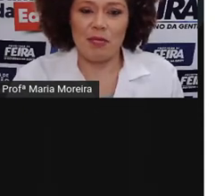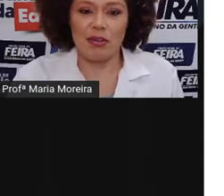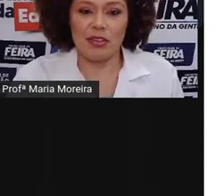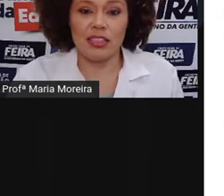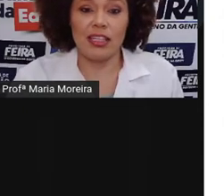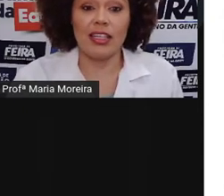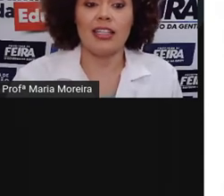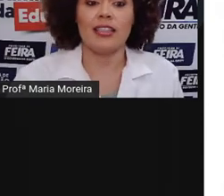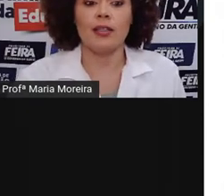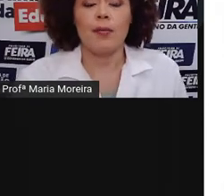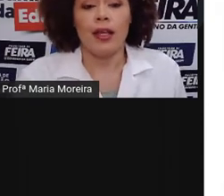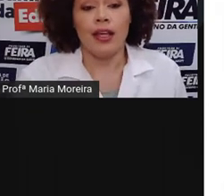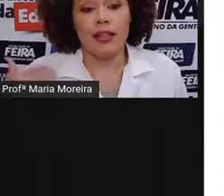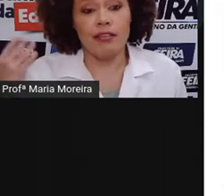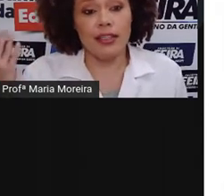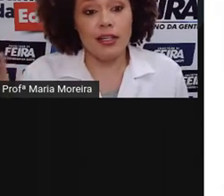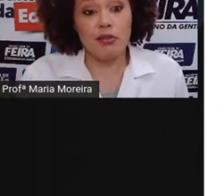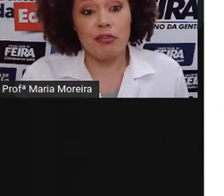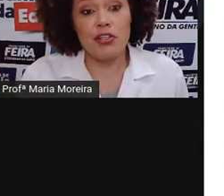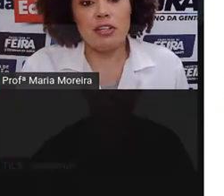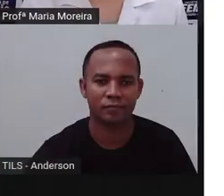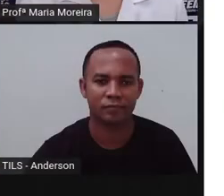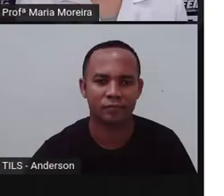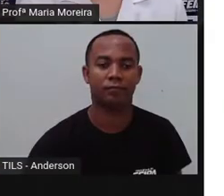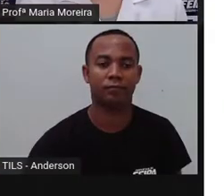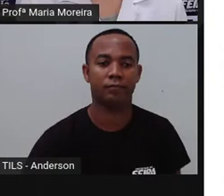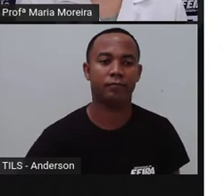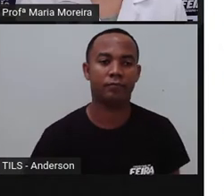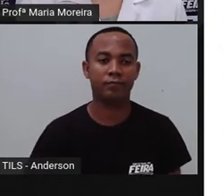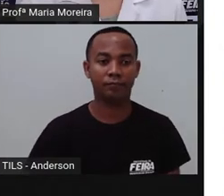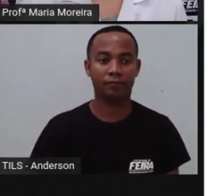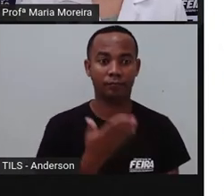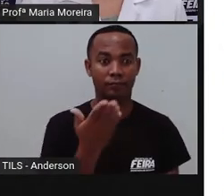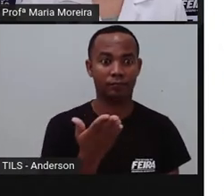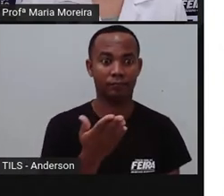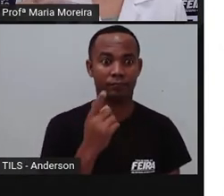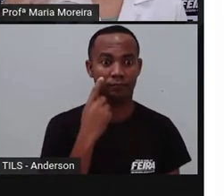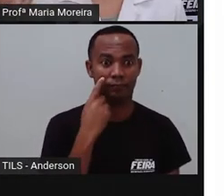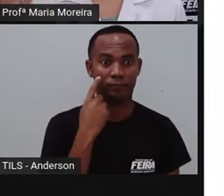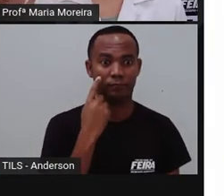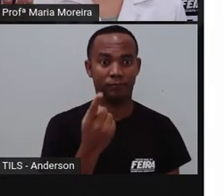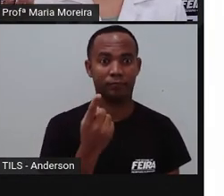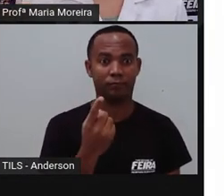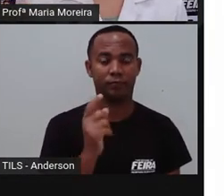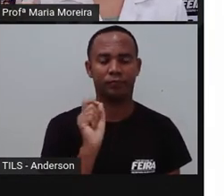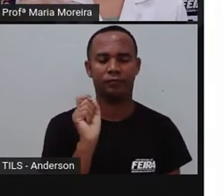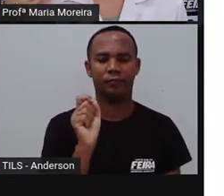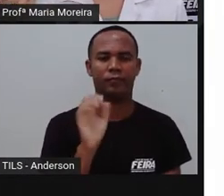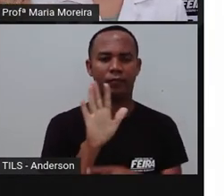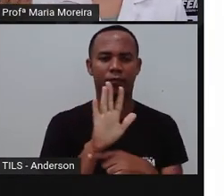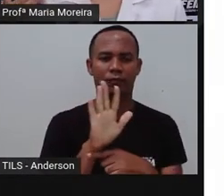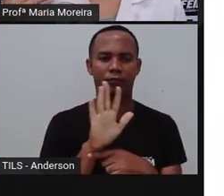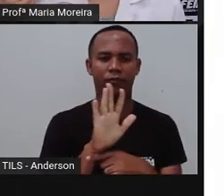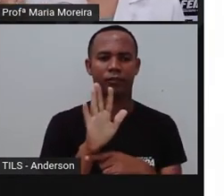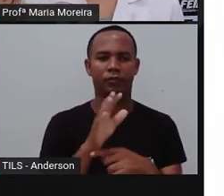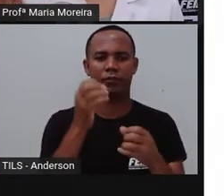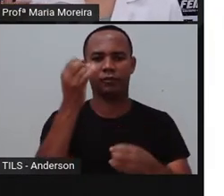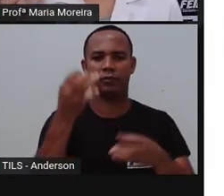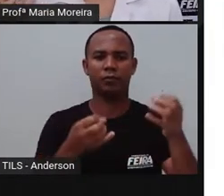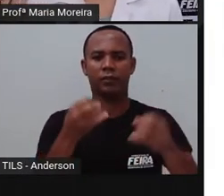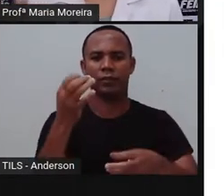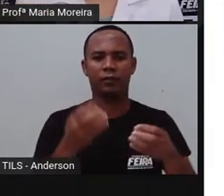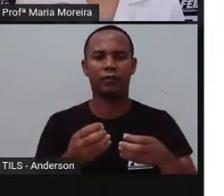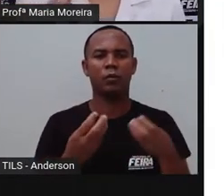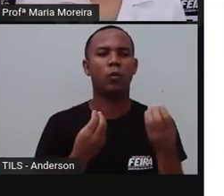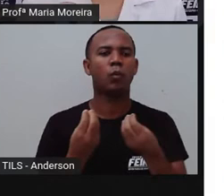Voltei pra vocês. E aí, na verdade, o vídeo, ele traz, né, uma retomada do que seriam esses espaços